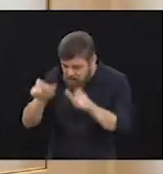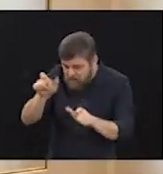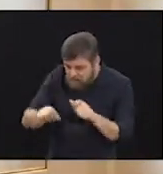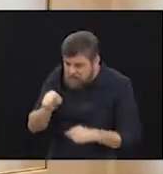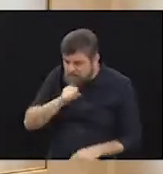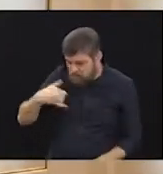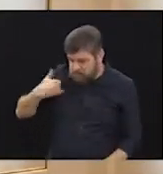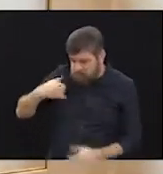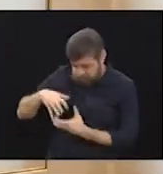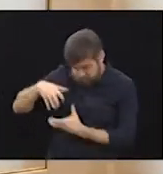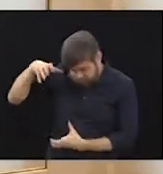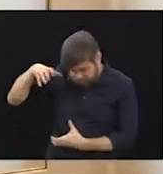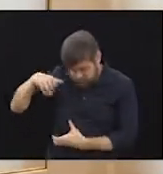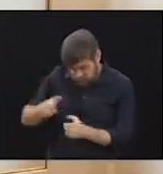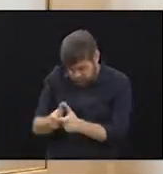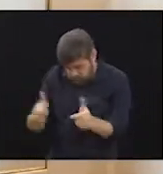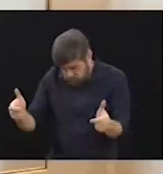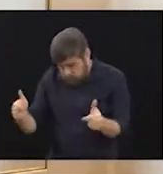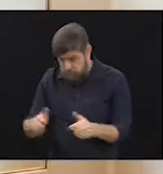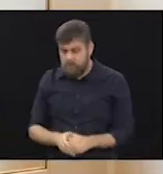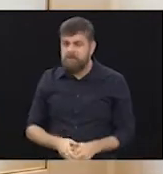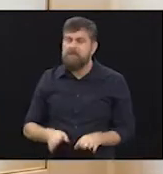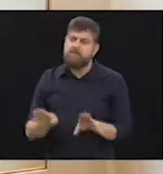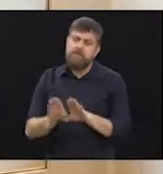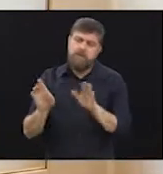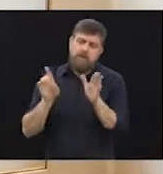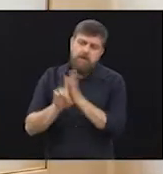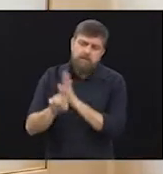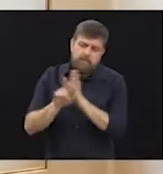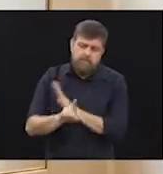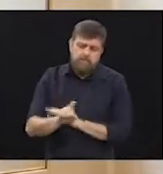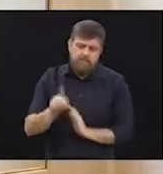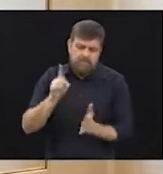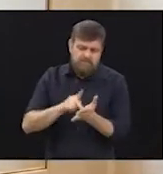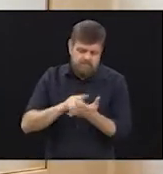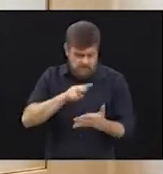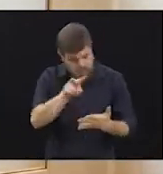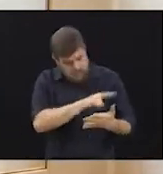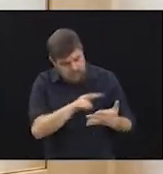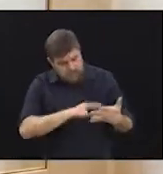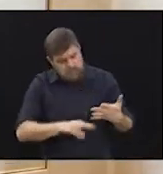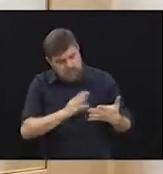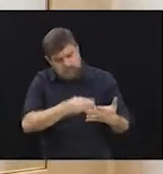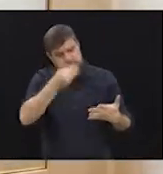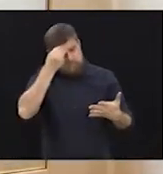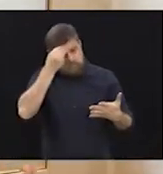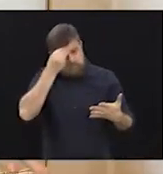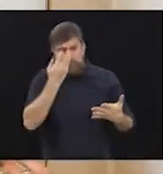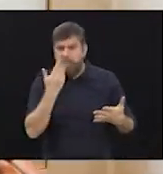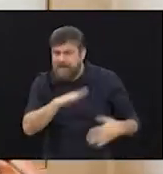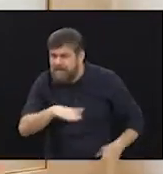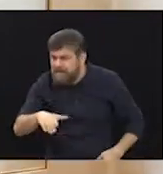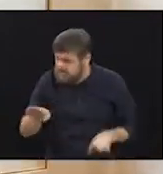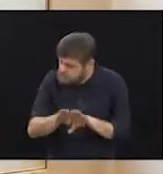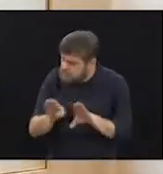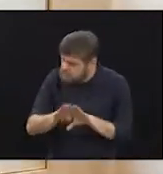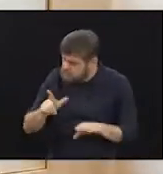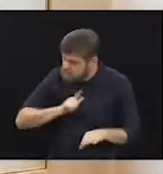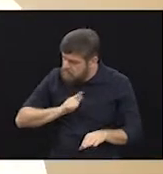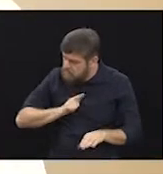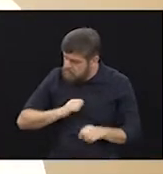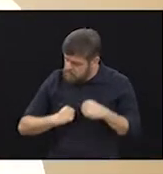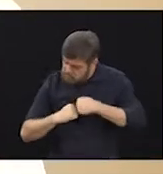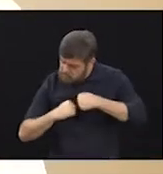pessoas de idade, aos idosos, mas a gente sabe, lendo um pouco sobre o assunto, que criança também pode ter, não é?